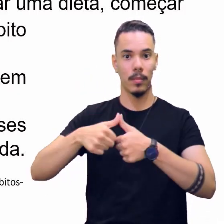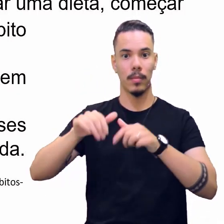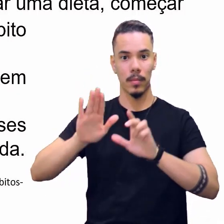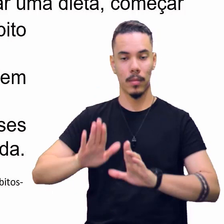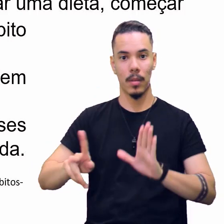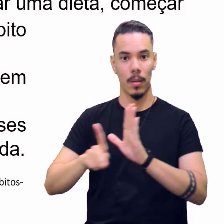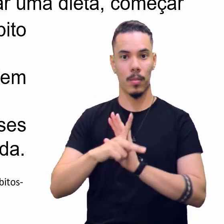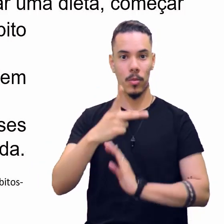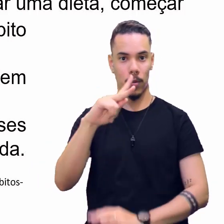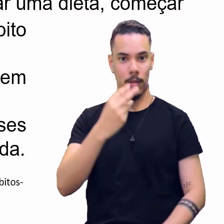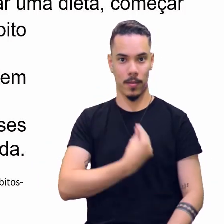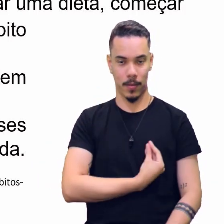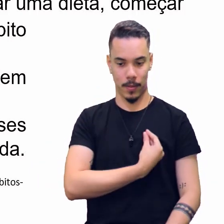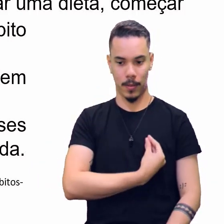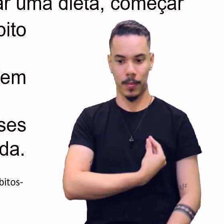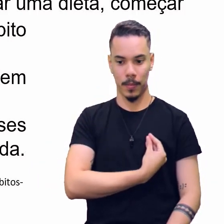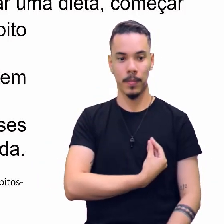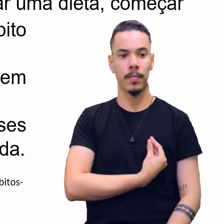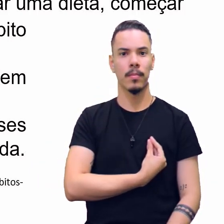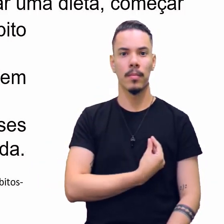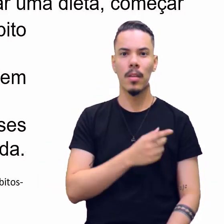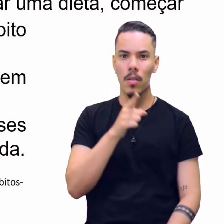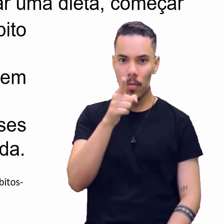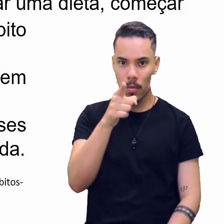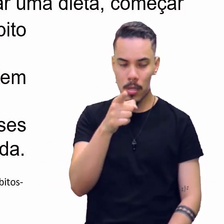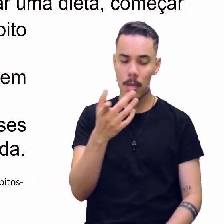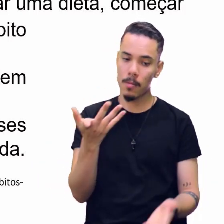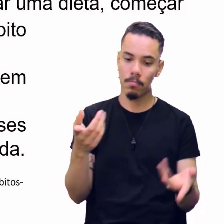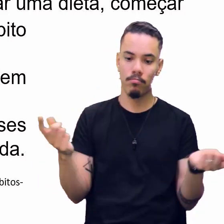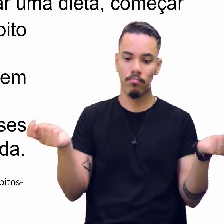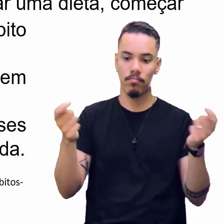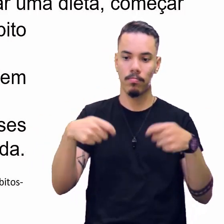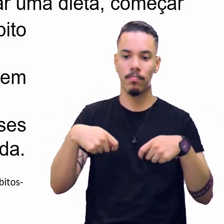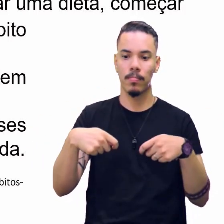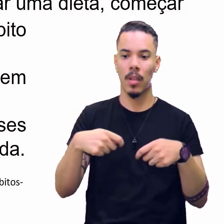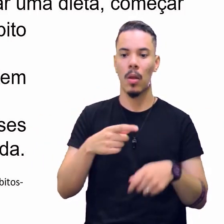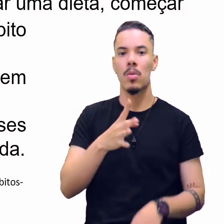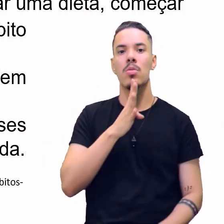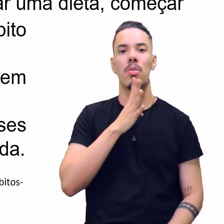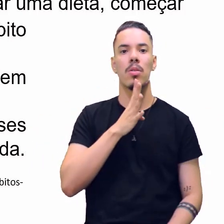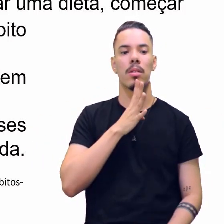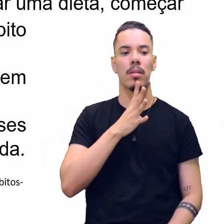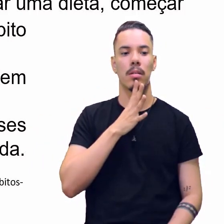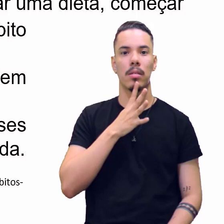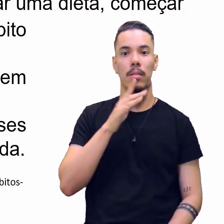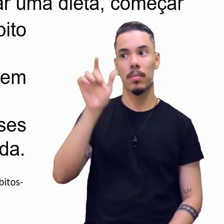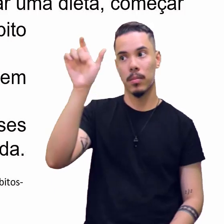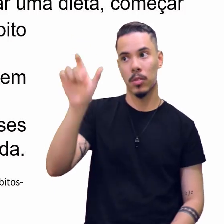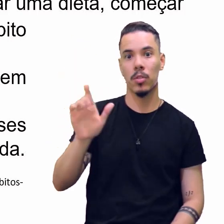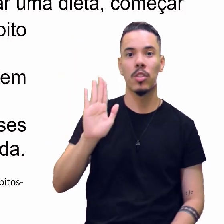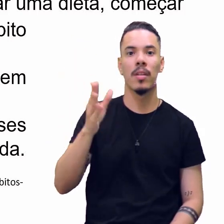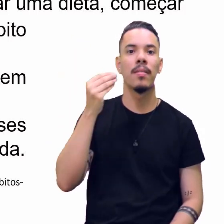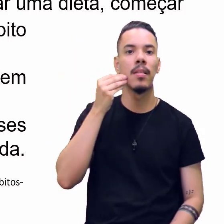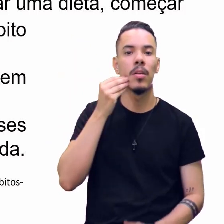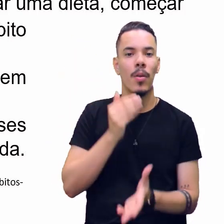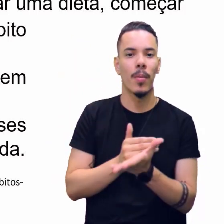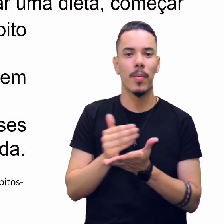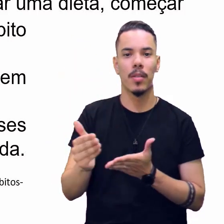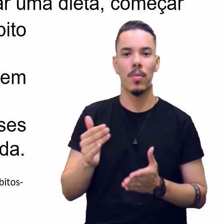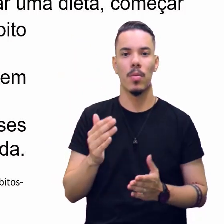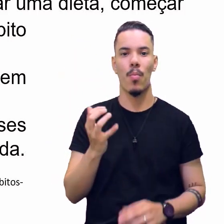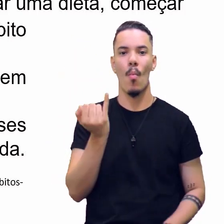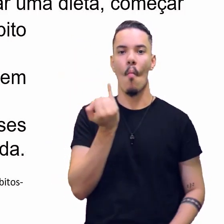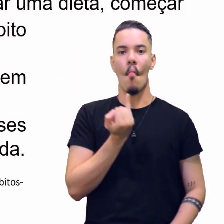para a sua vida. Você, possivelmente, conhece alguém que já tentou iniciar uma dieta,